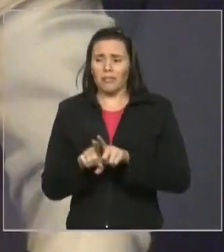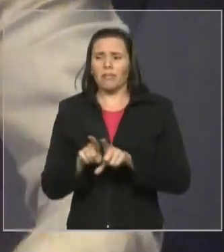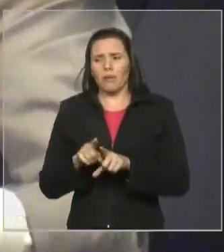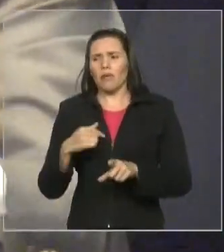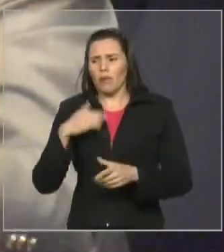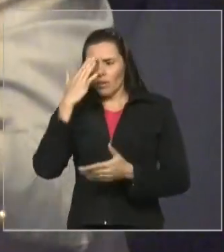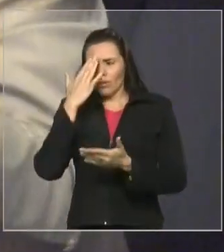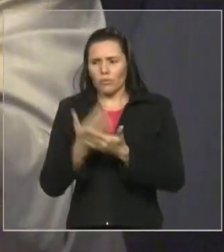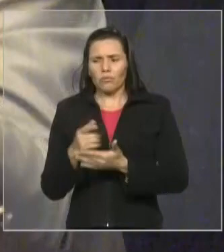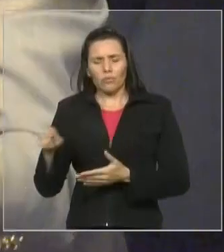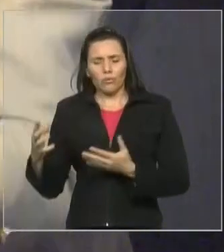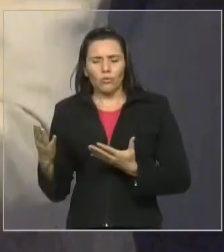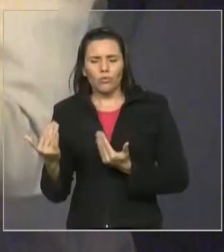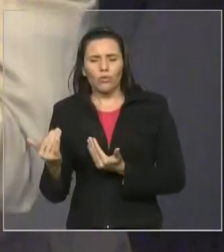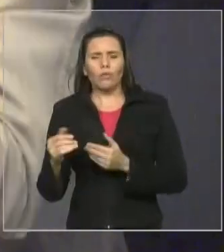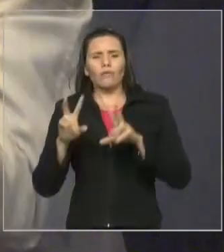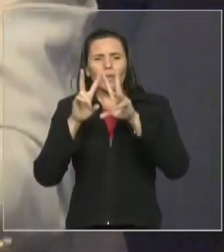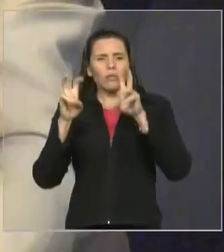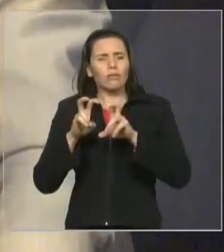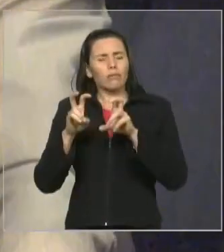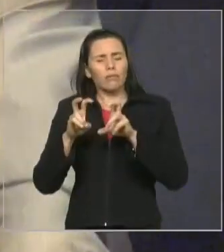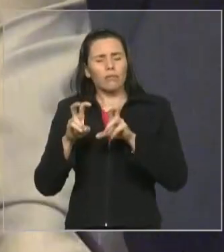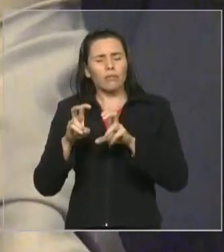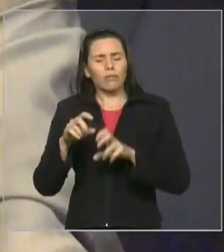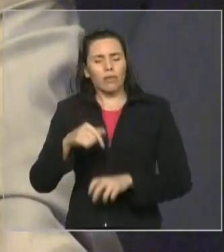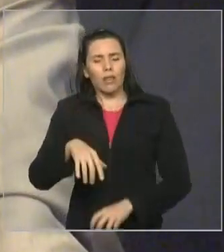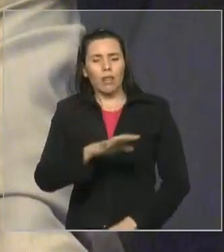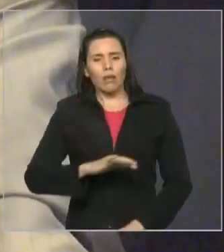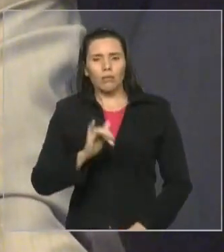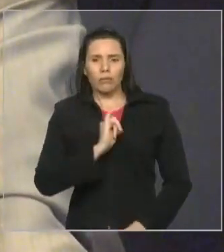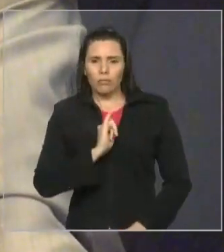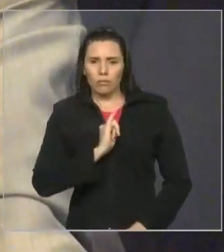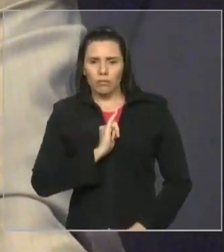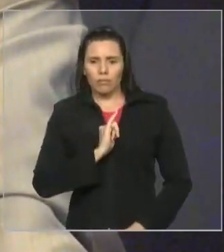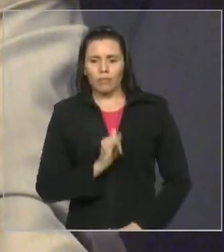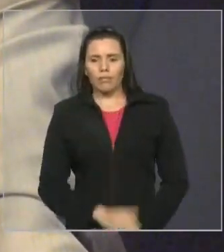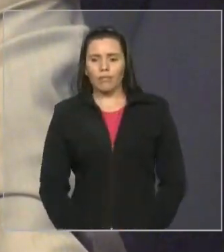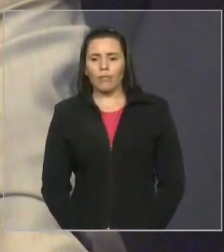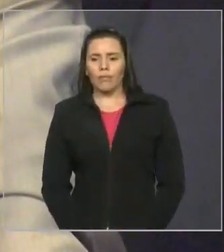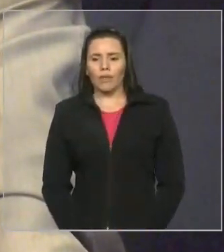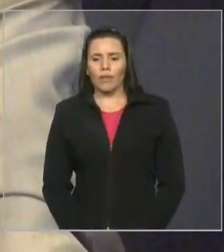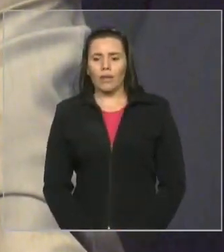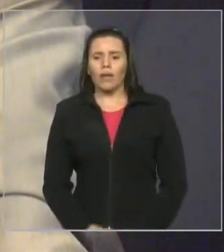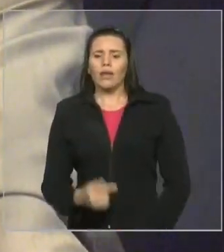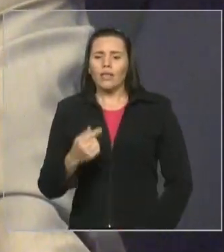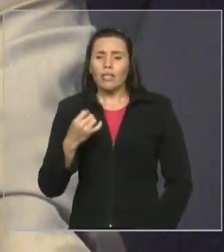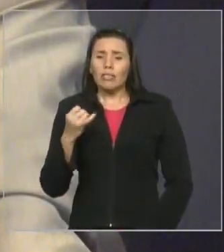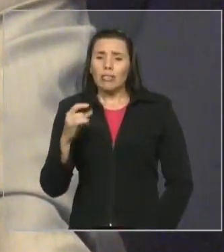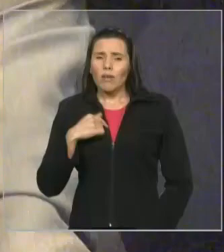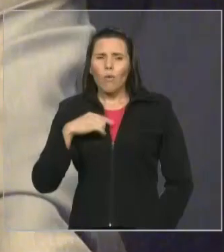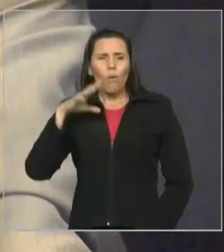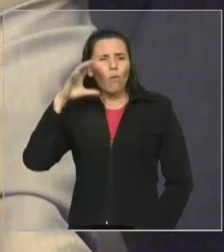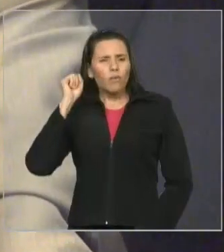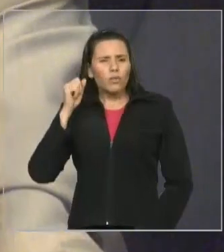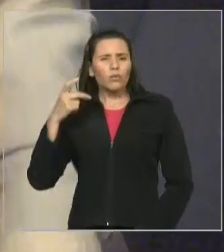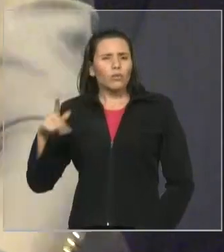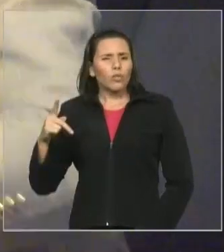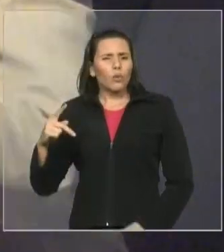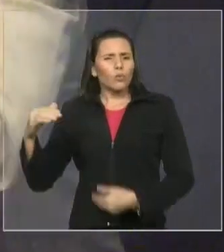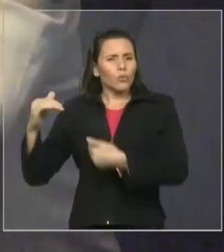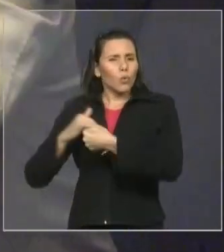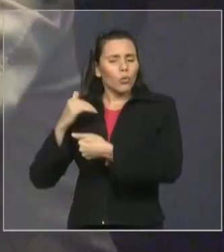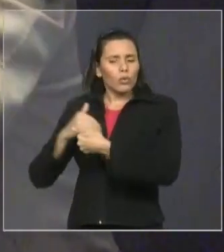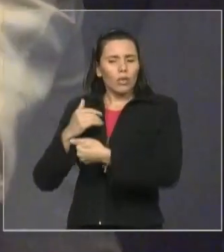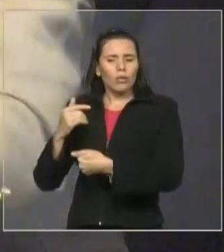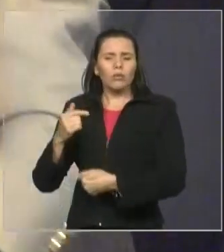e tratando dos assuntos do Maranhão, da região Tocantina. E se eu tivesse seguido todos os seus conselhos, talvez tivéssemos até